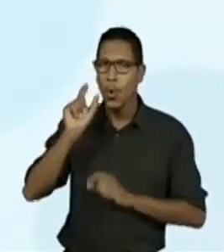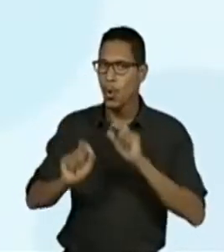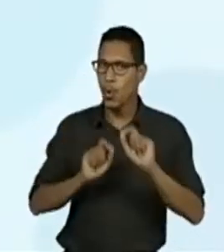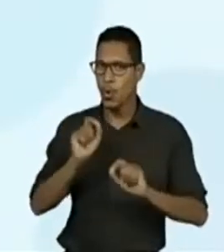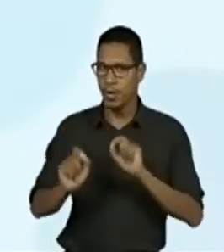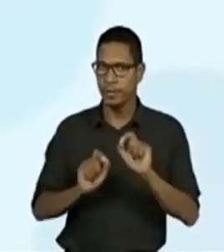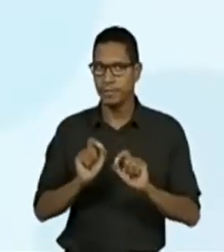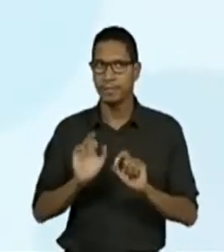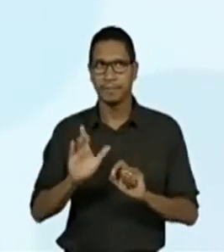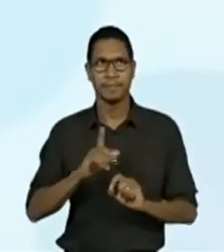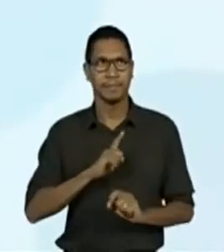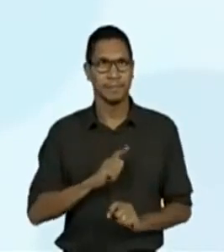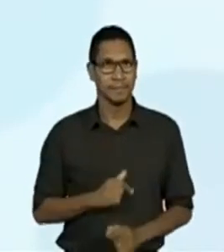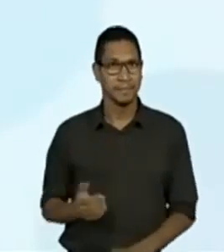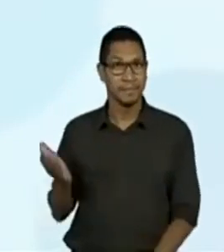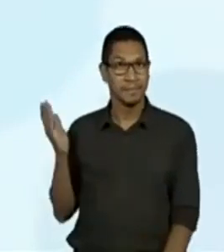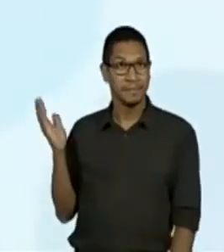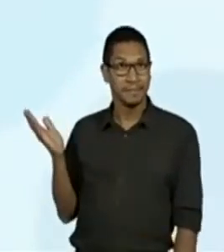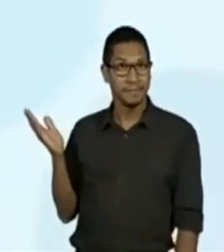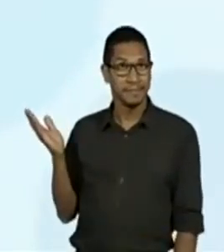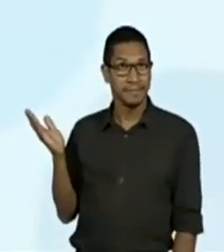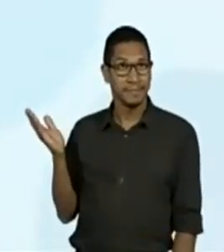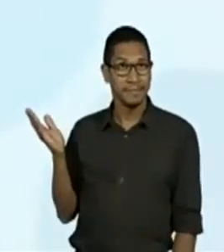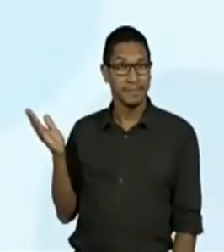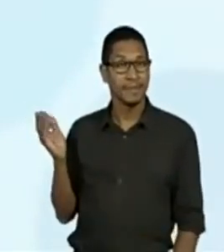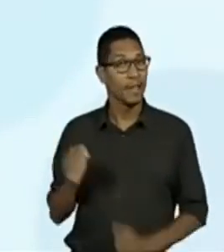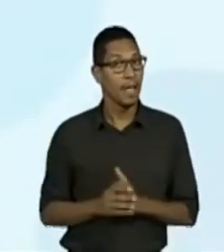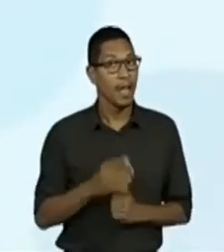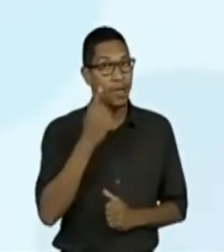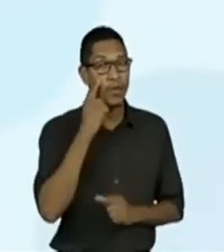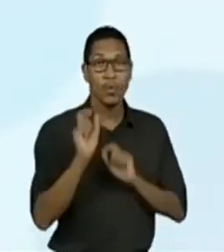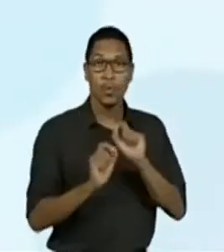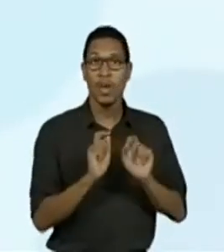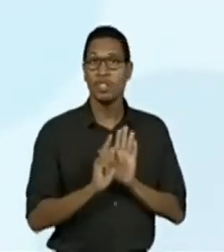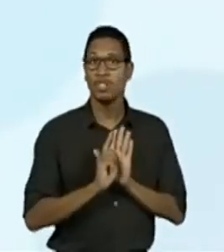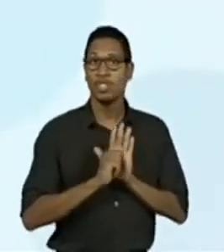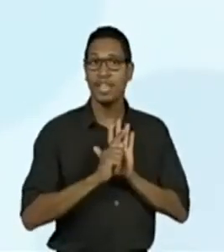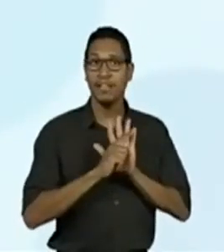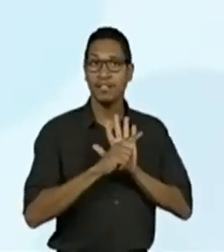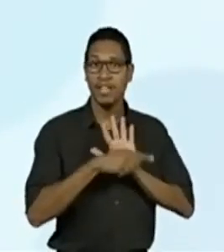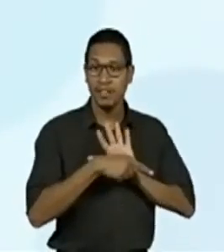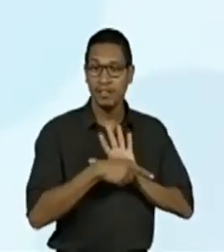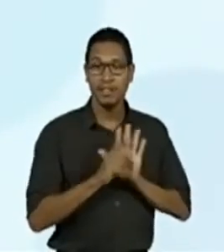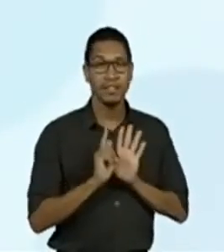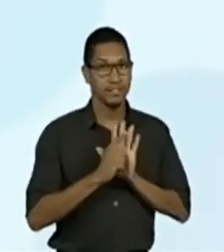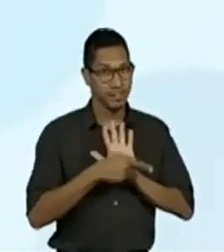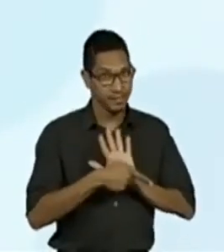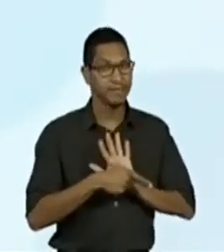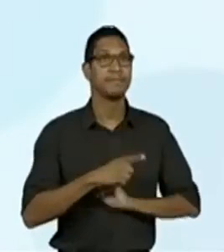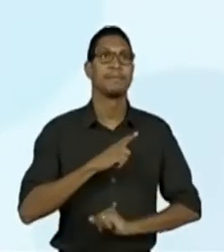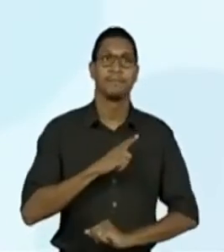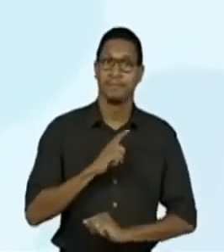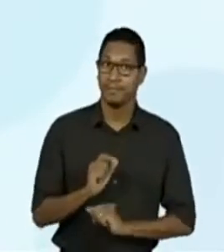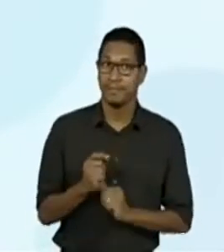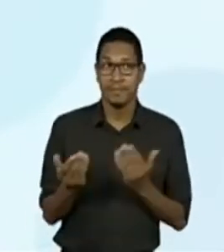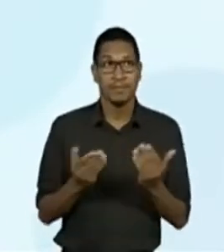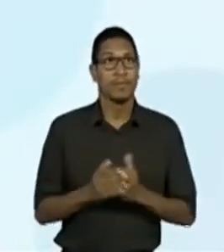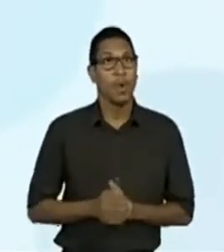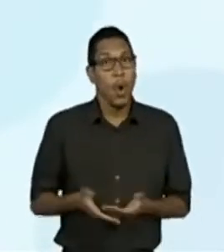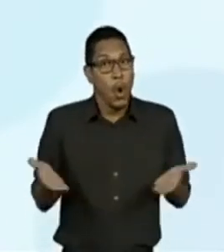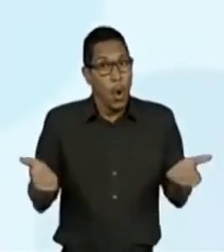as correções da estrutura do gênero. Hoje, nós